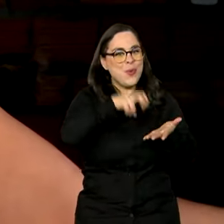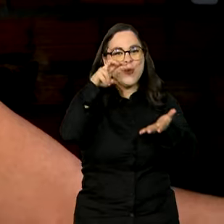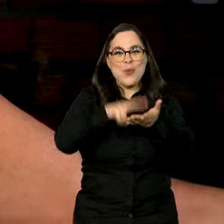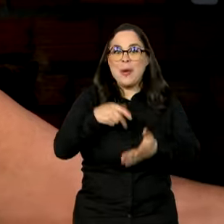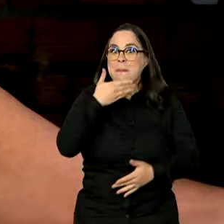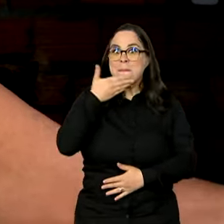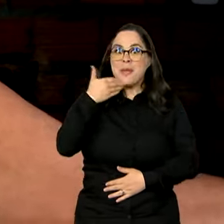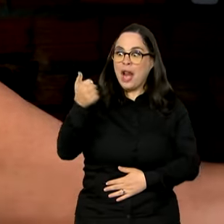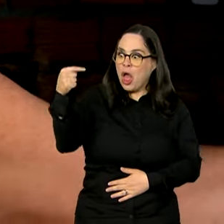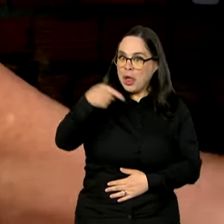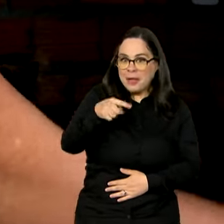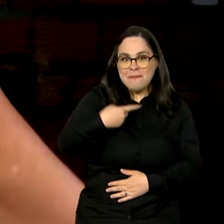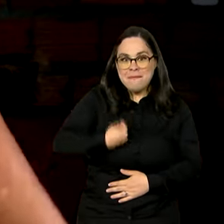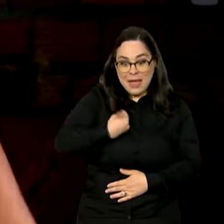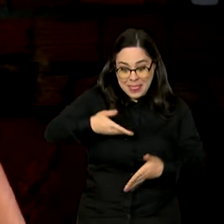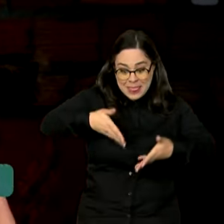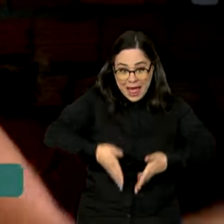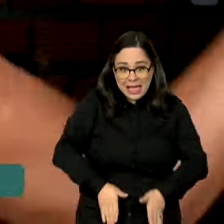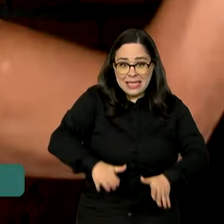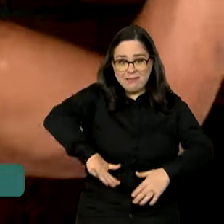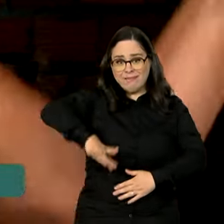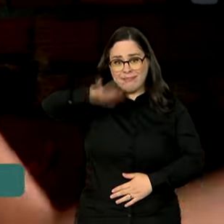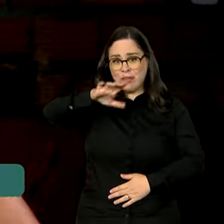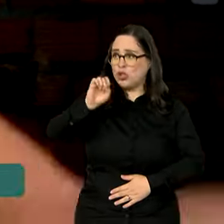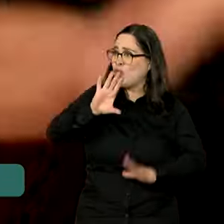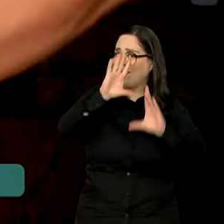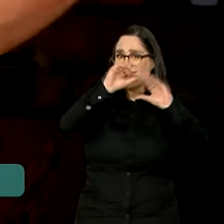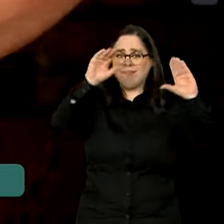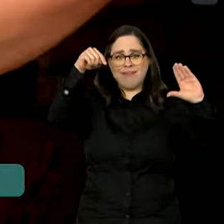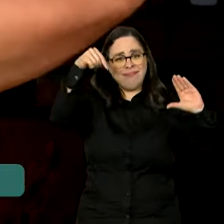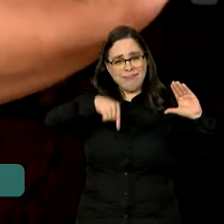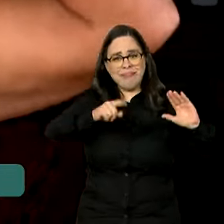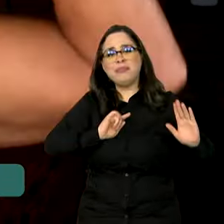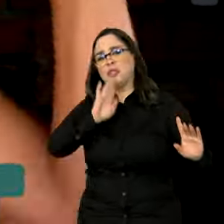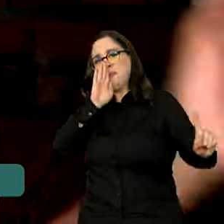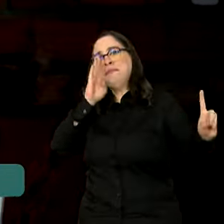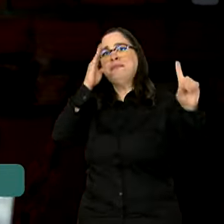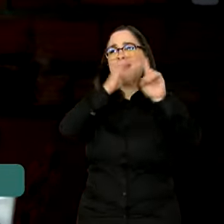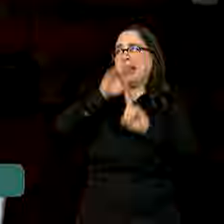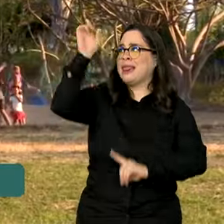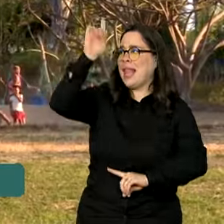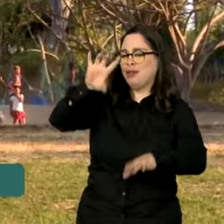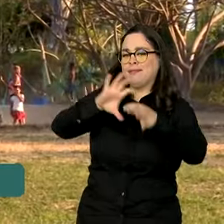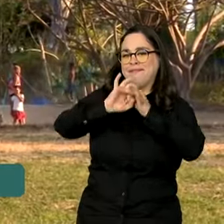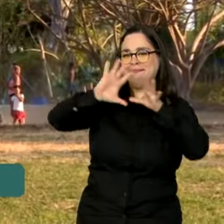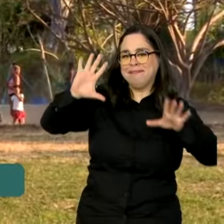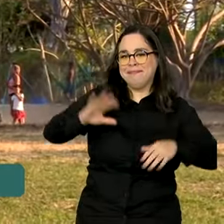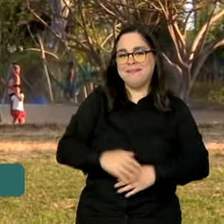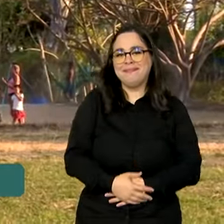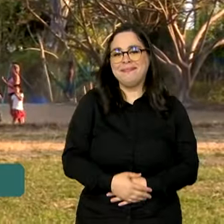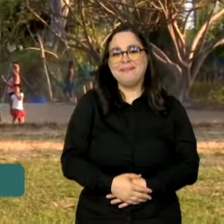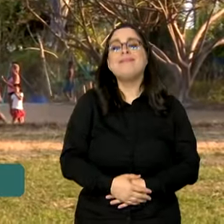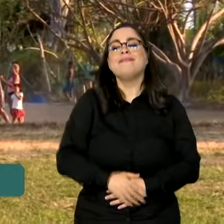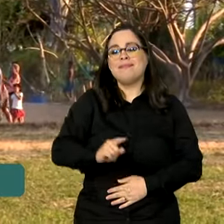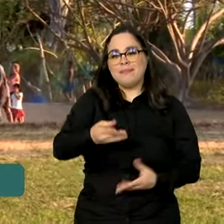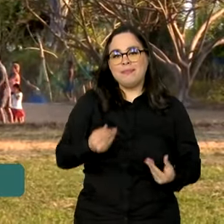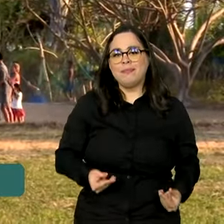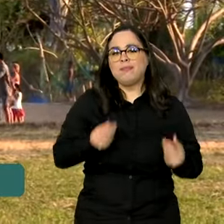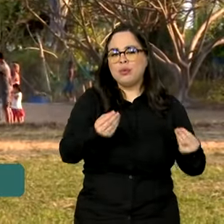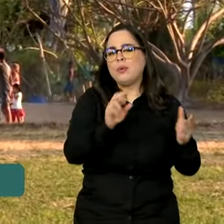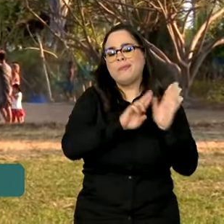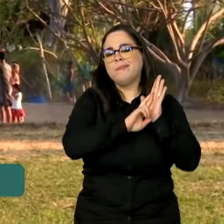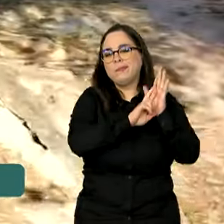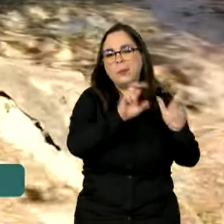o lugar melhor do que esse aqui para mim, que fui nascido e criado aqui? Só no céu, daqui para onde Deus deu a terminar. As entregas representam a